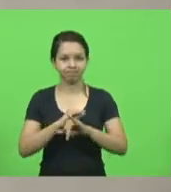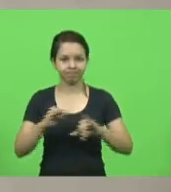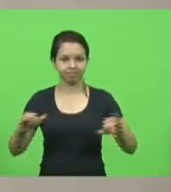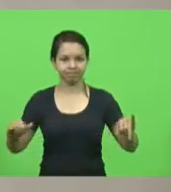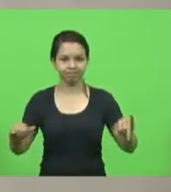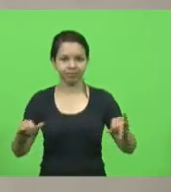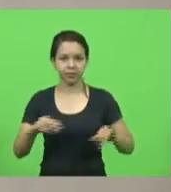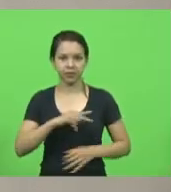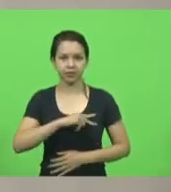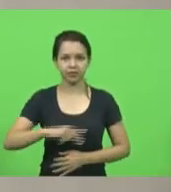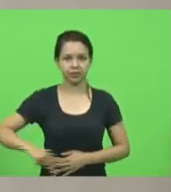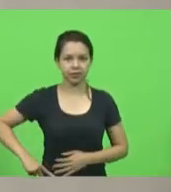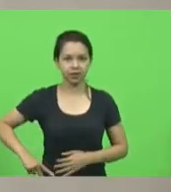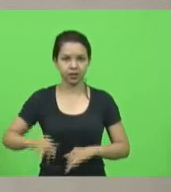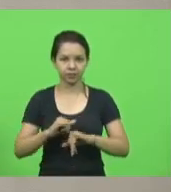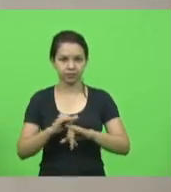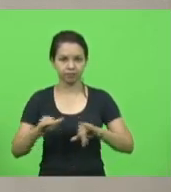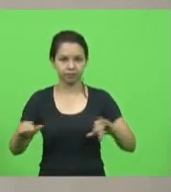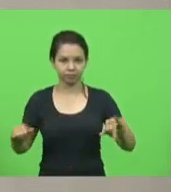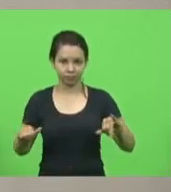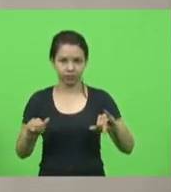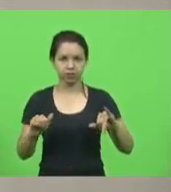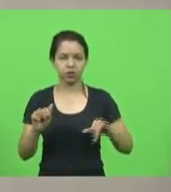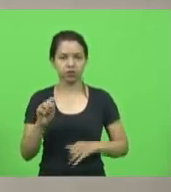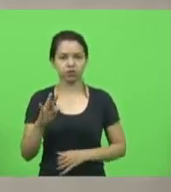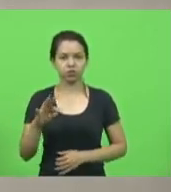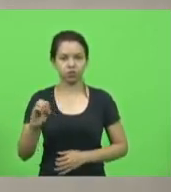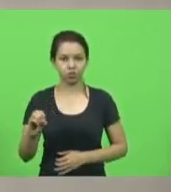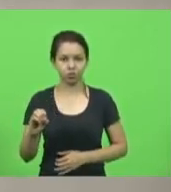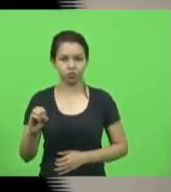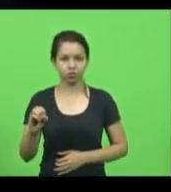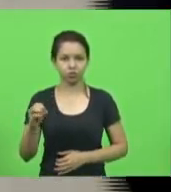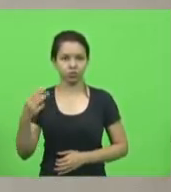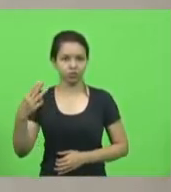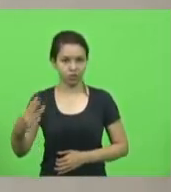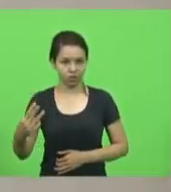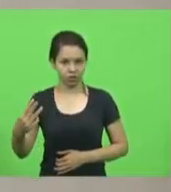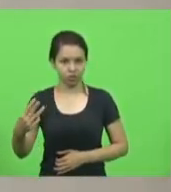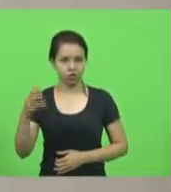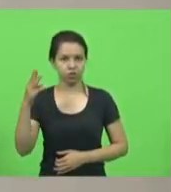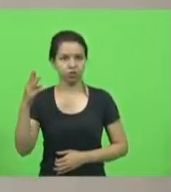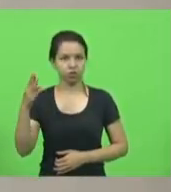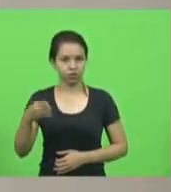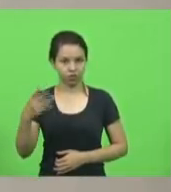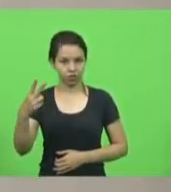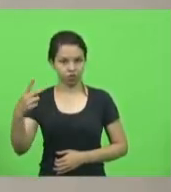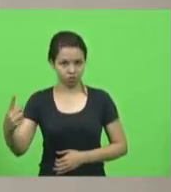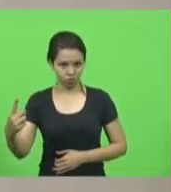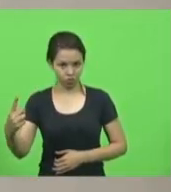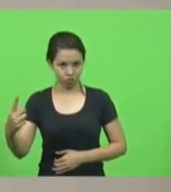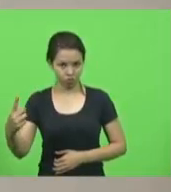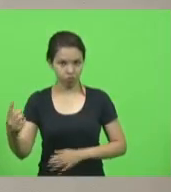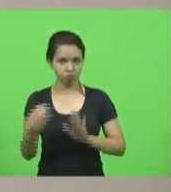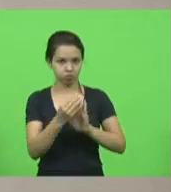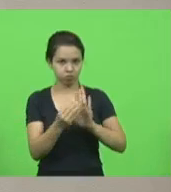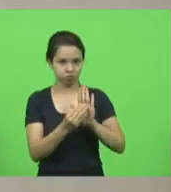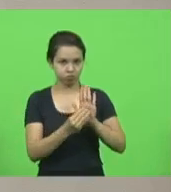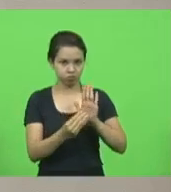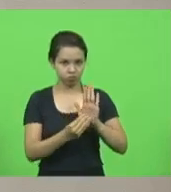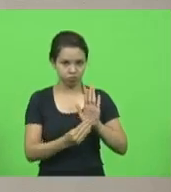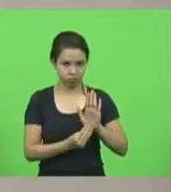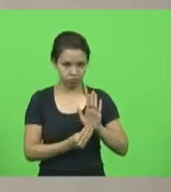presidência comunica a edição do ato da presidência nº 3 de 2021, que designa os membros das comissões